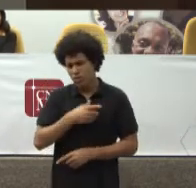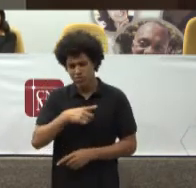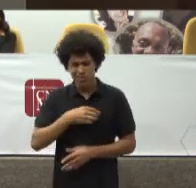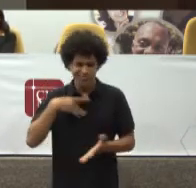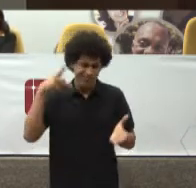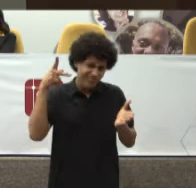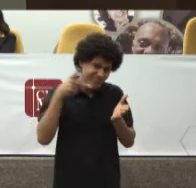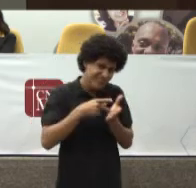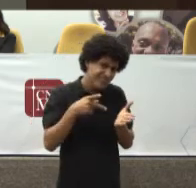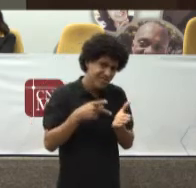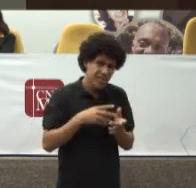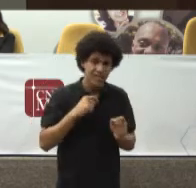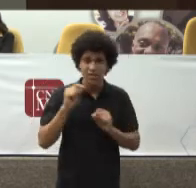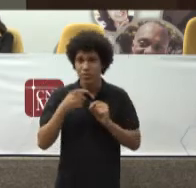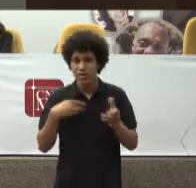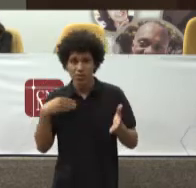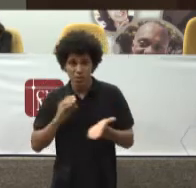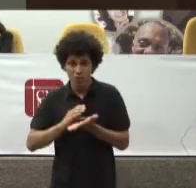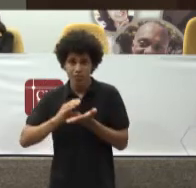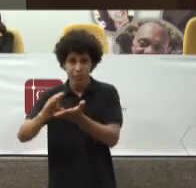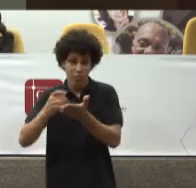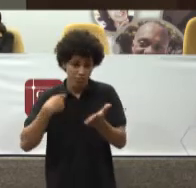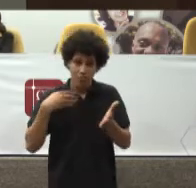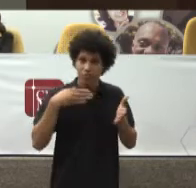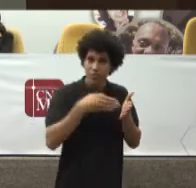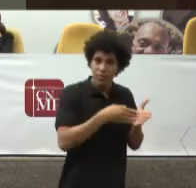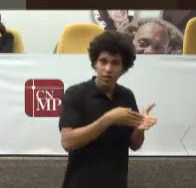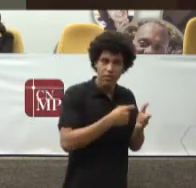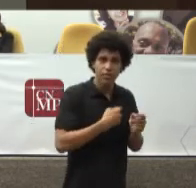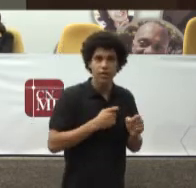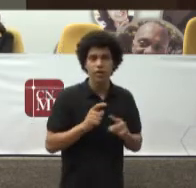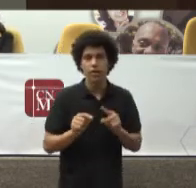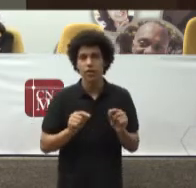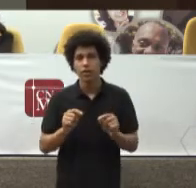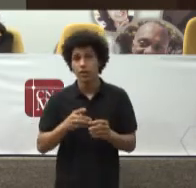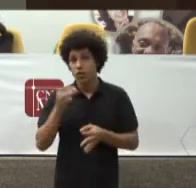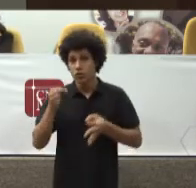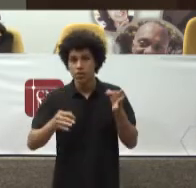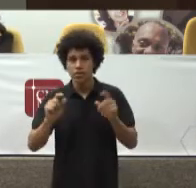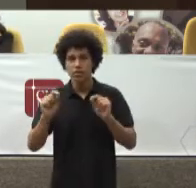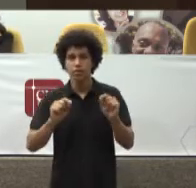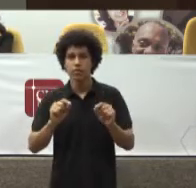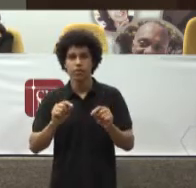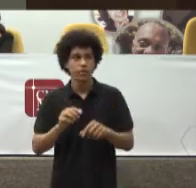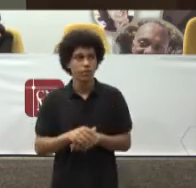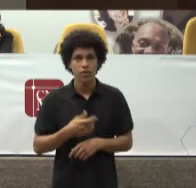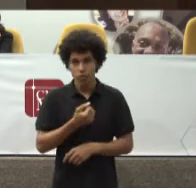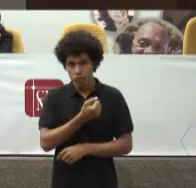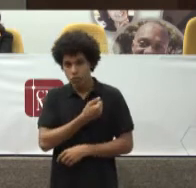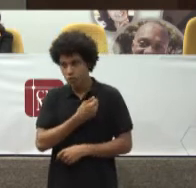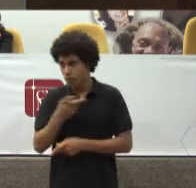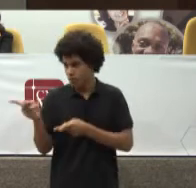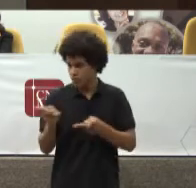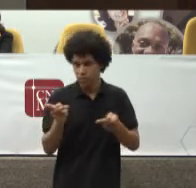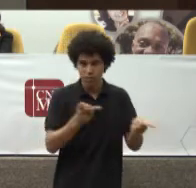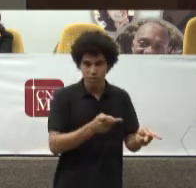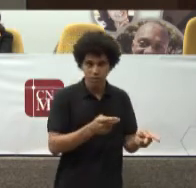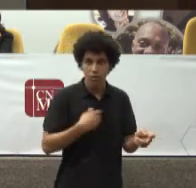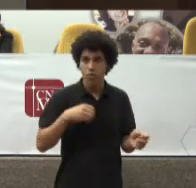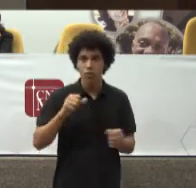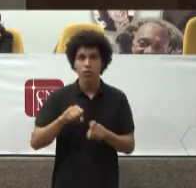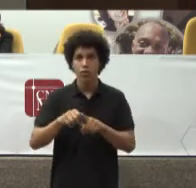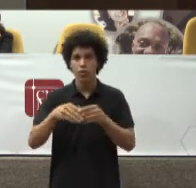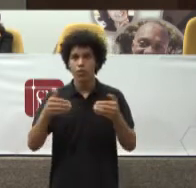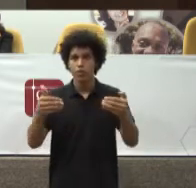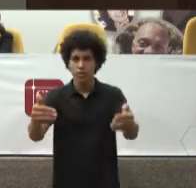Digo Que impacta Esse orçamento Ela é Uma judicialização Que os números Trazidos pelo Ministério Da Saúde São